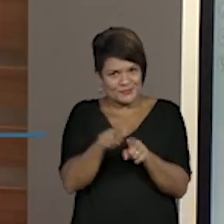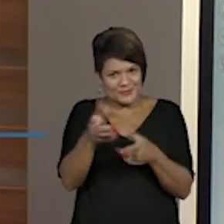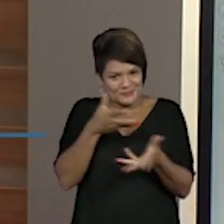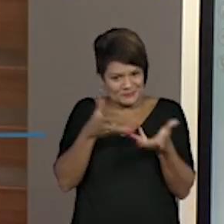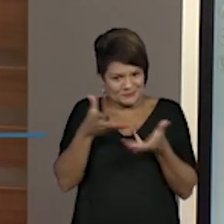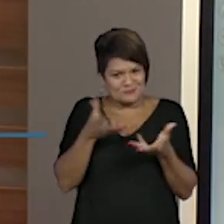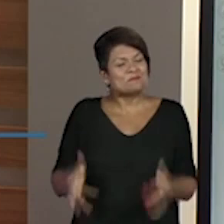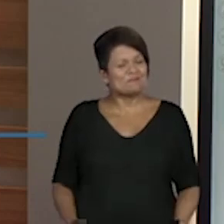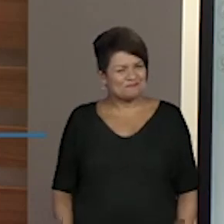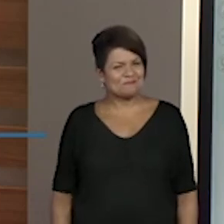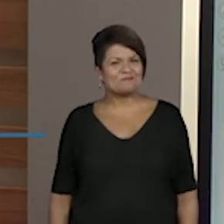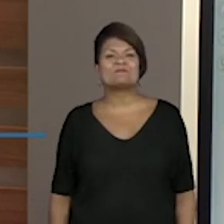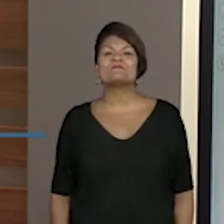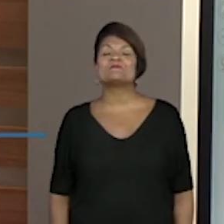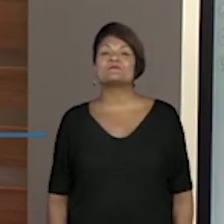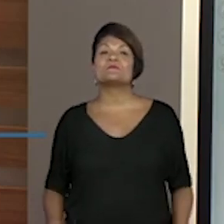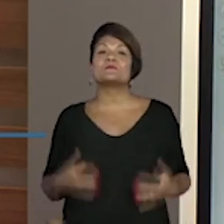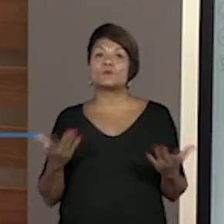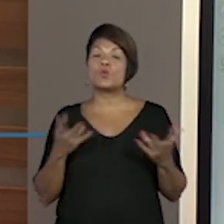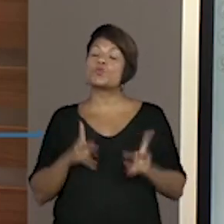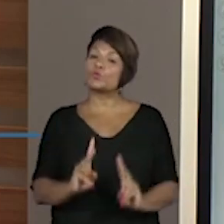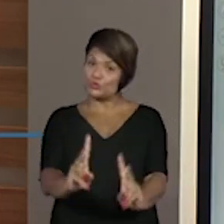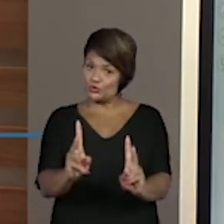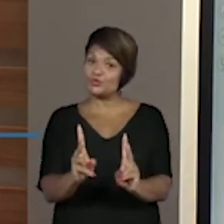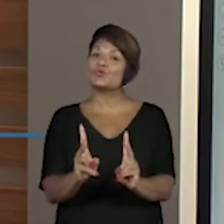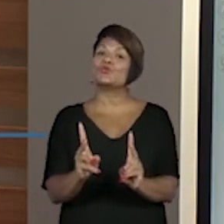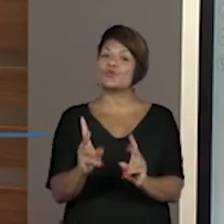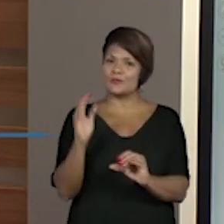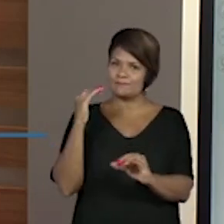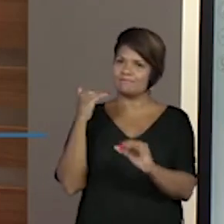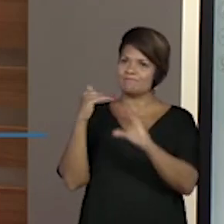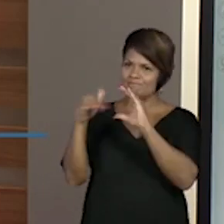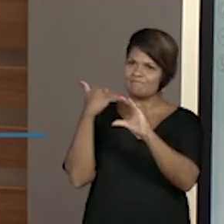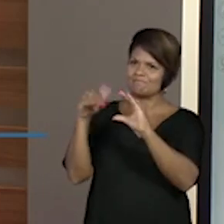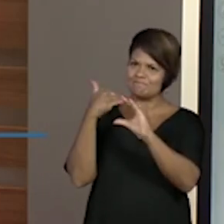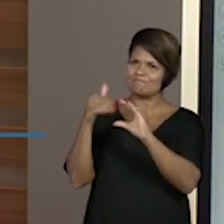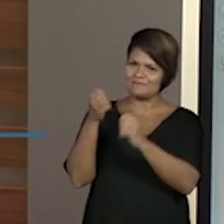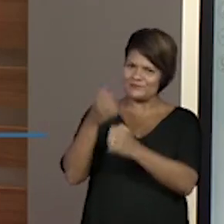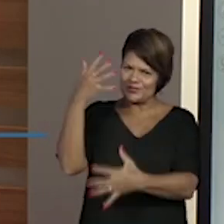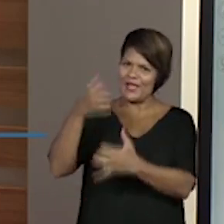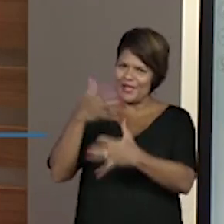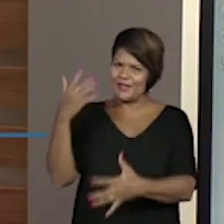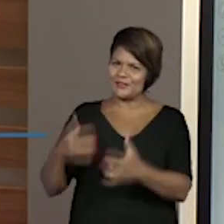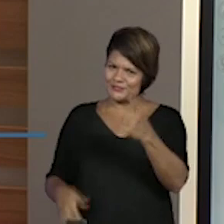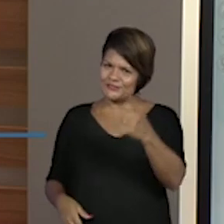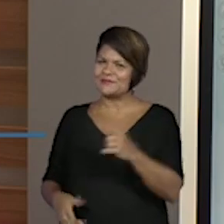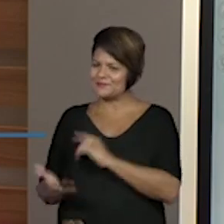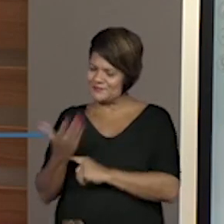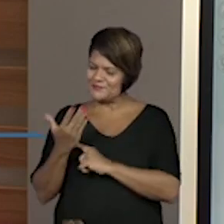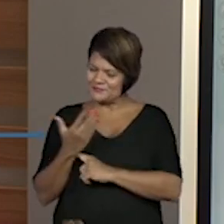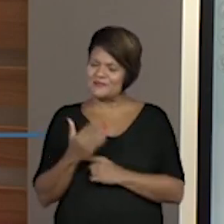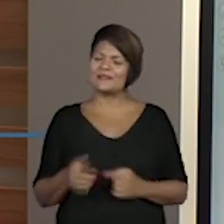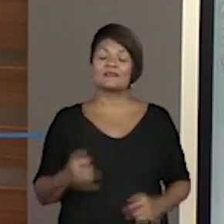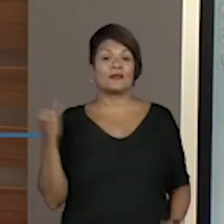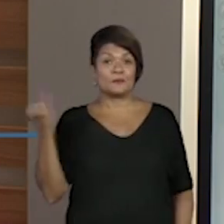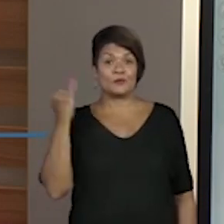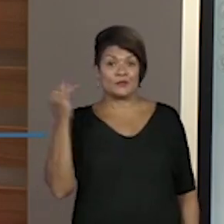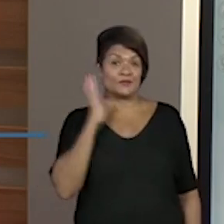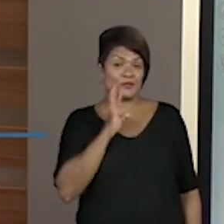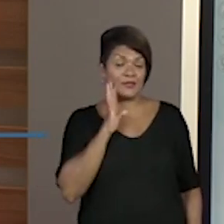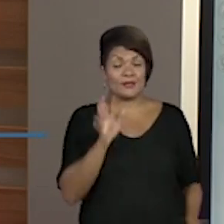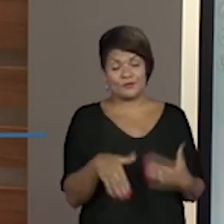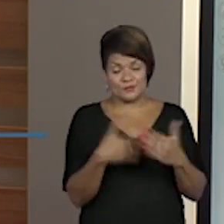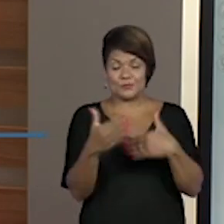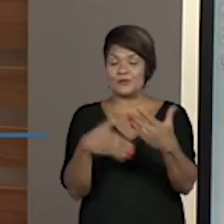legal essa troca. Então, continue usando o chat aí e dando as suas contribuições, que isso é super importante e é legal esse